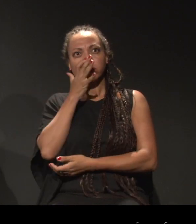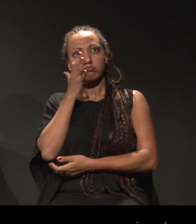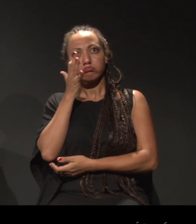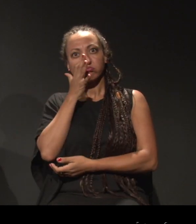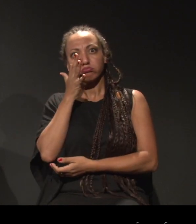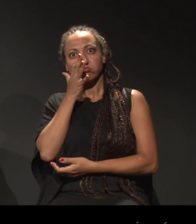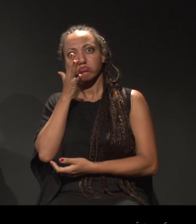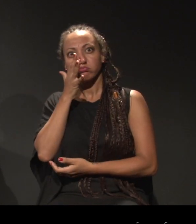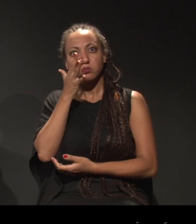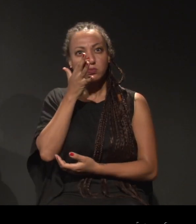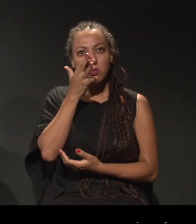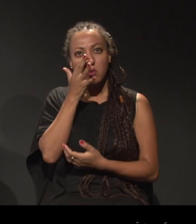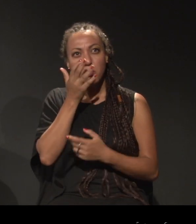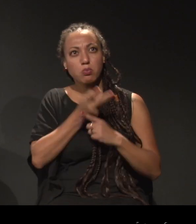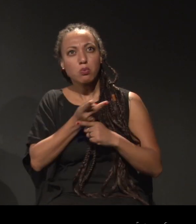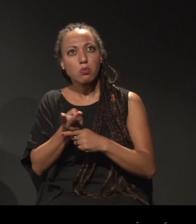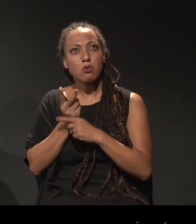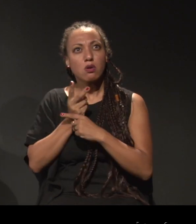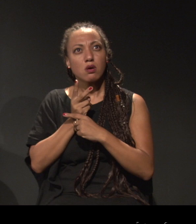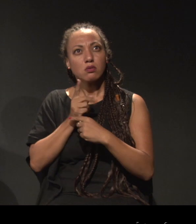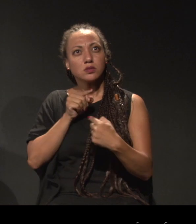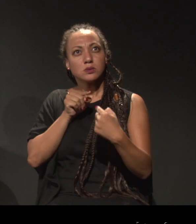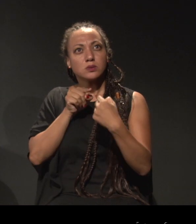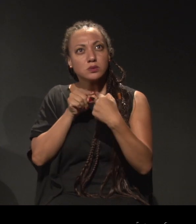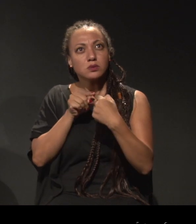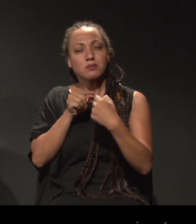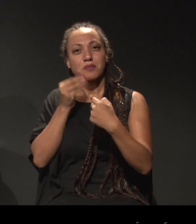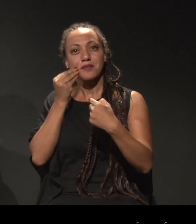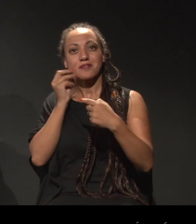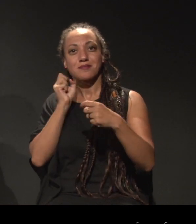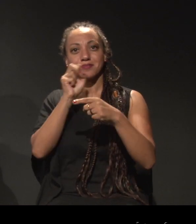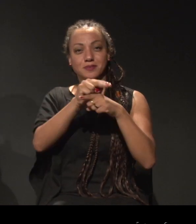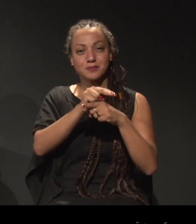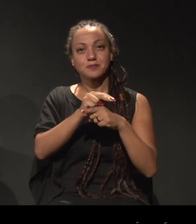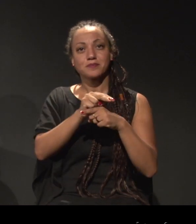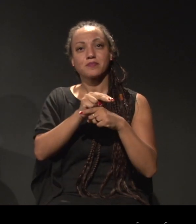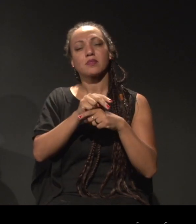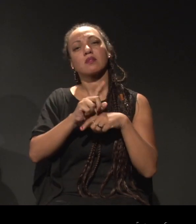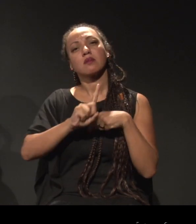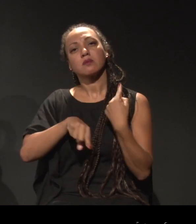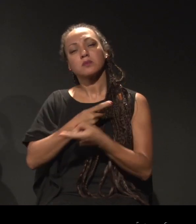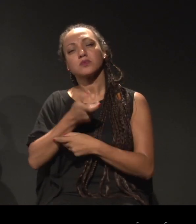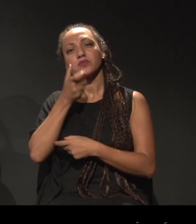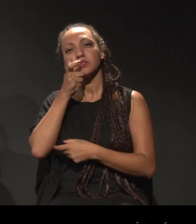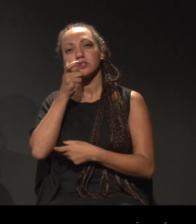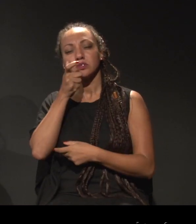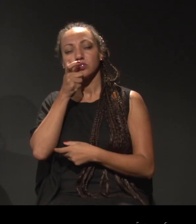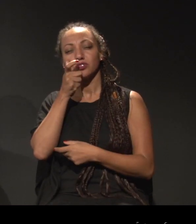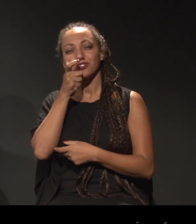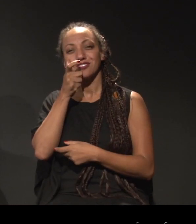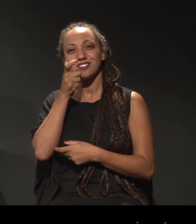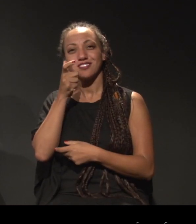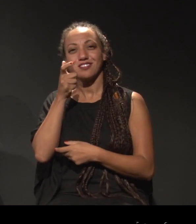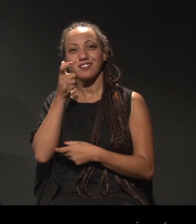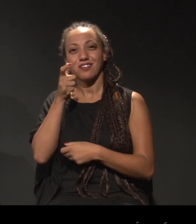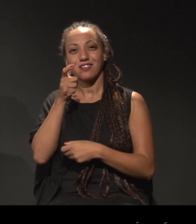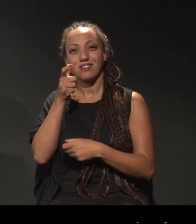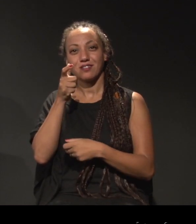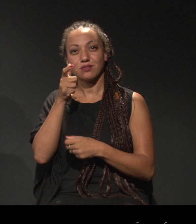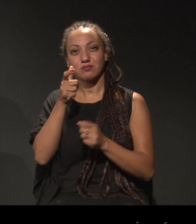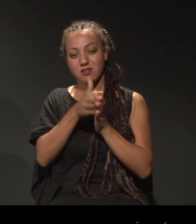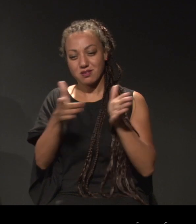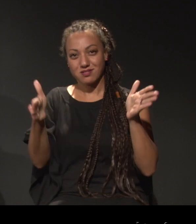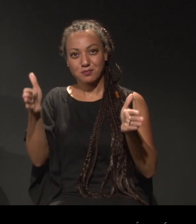identificação para poder entrar. Até que eu fui assistir uma temporada do...